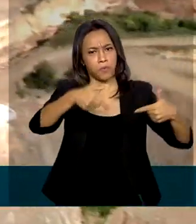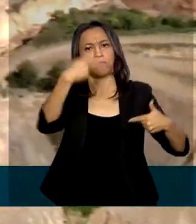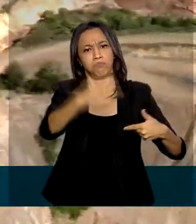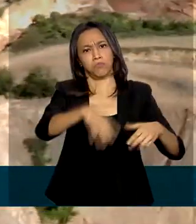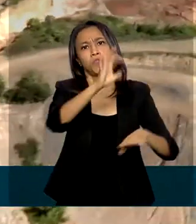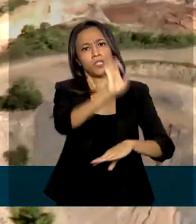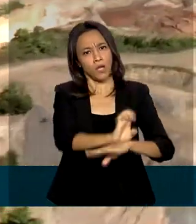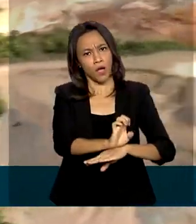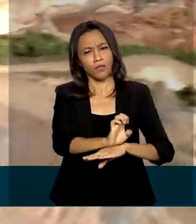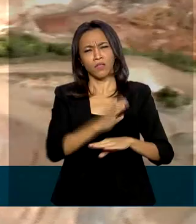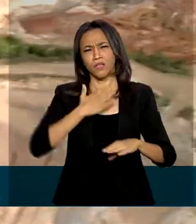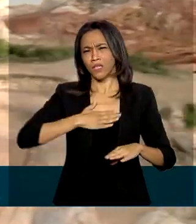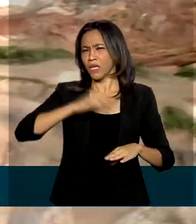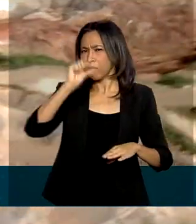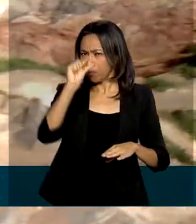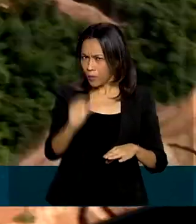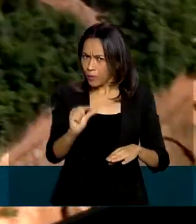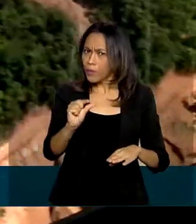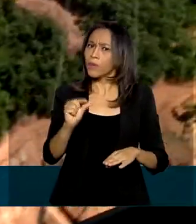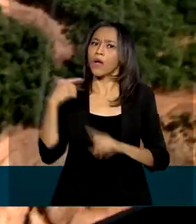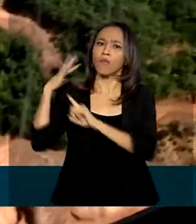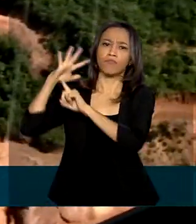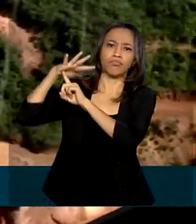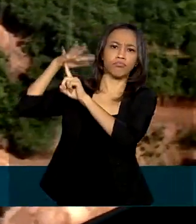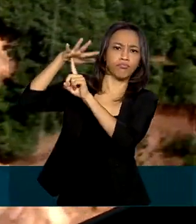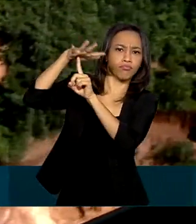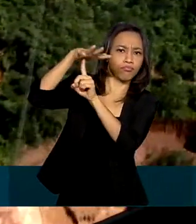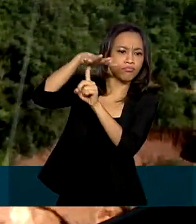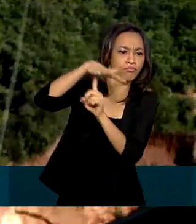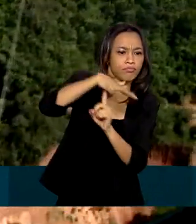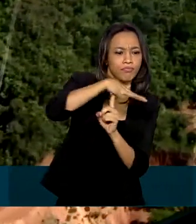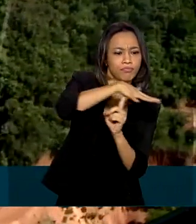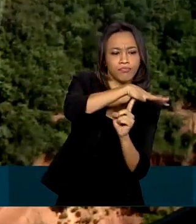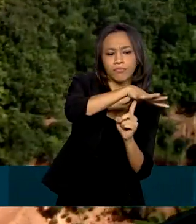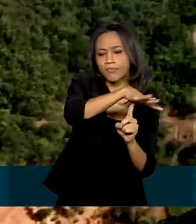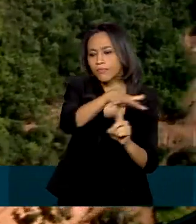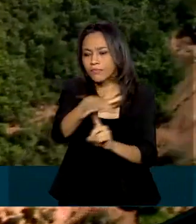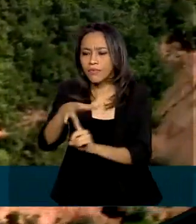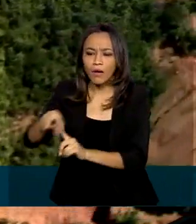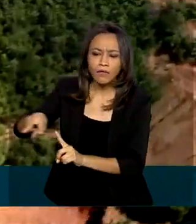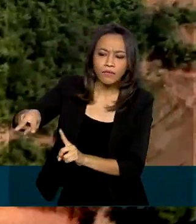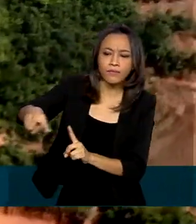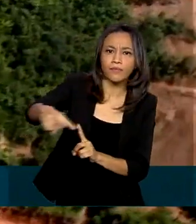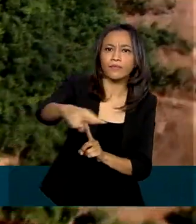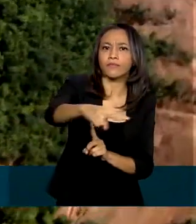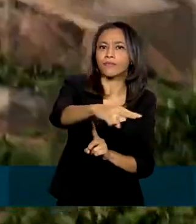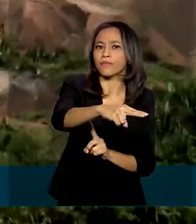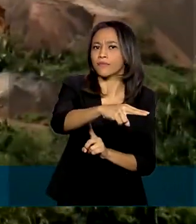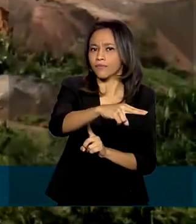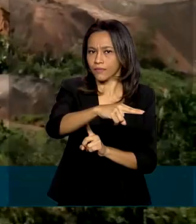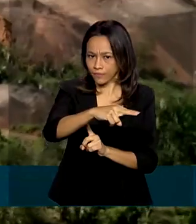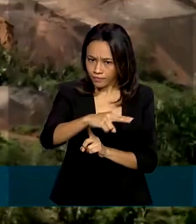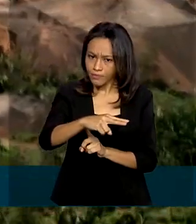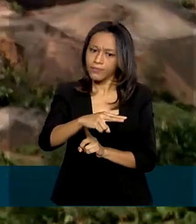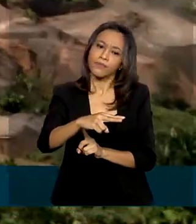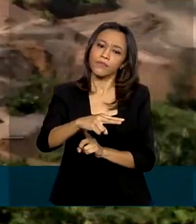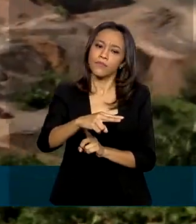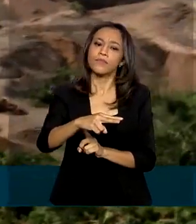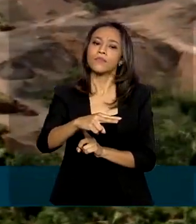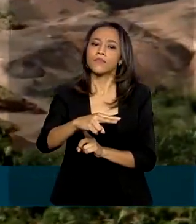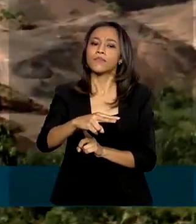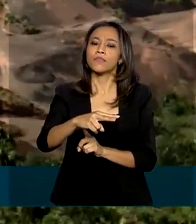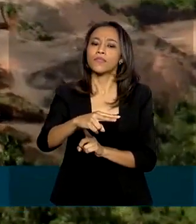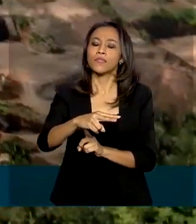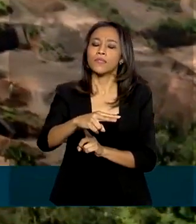ele deve decolar de helicóptero para fazer um sobrevoo nas áreas que foram abordadas, perdão, nas áreas